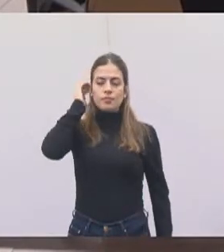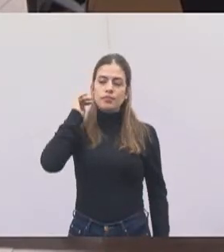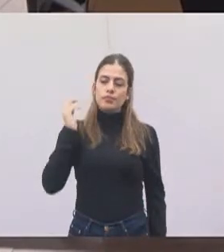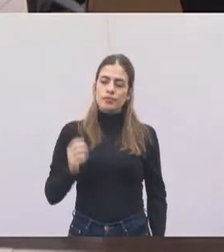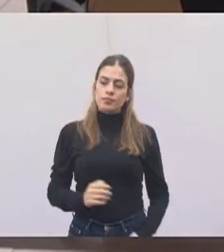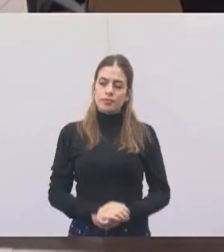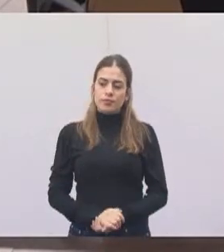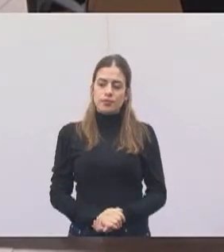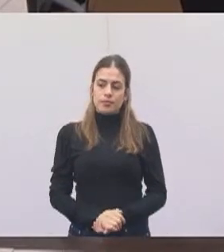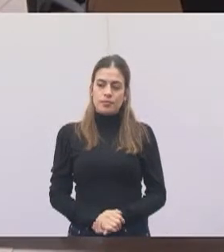Você sempre... Obrigado.